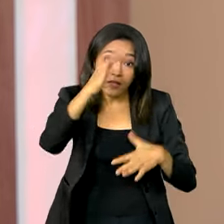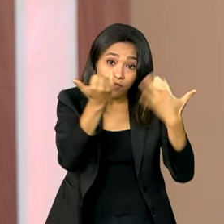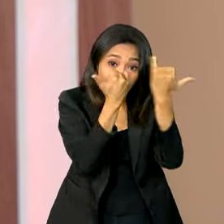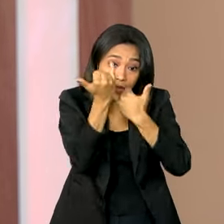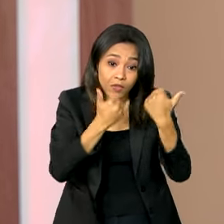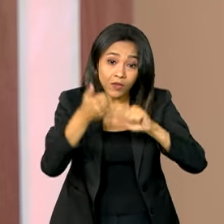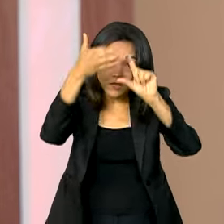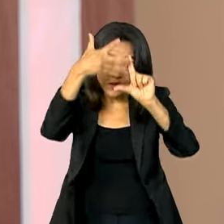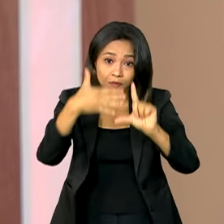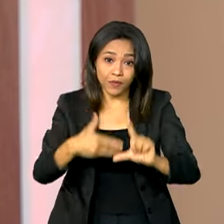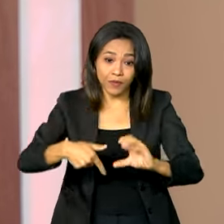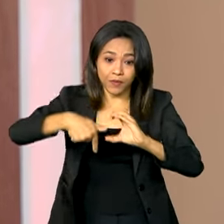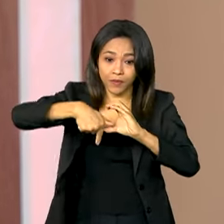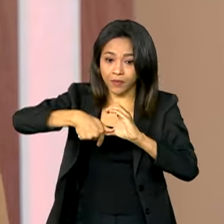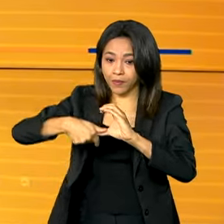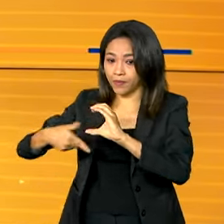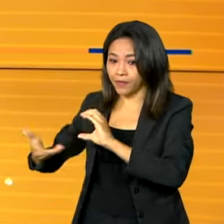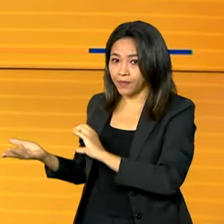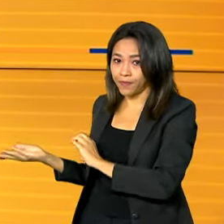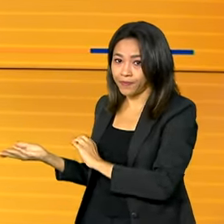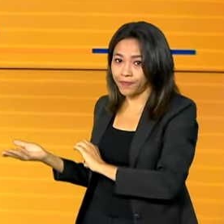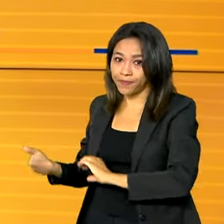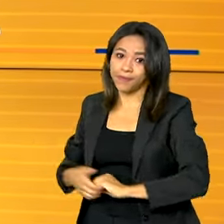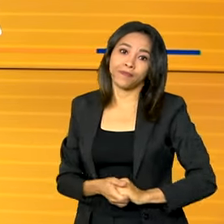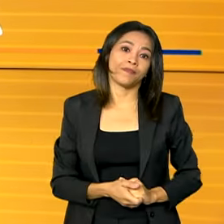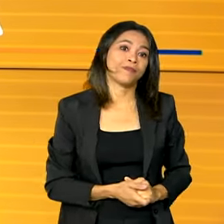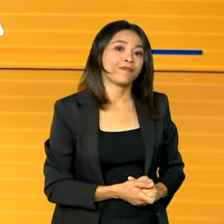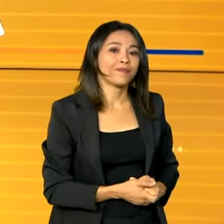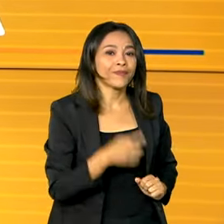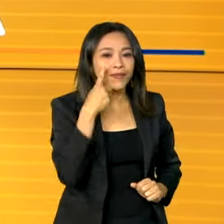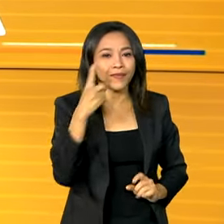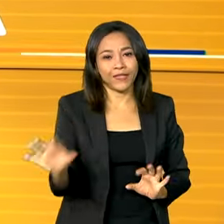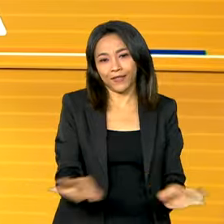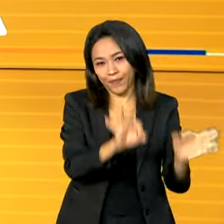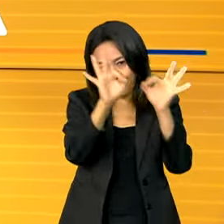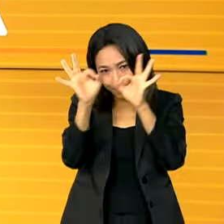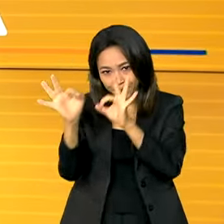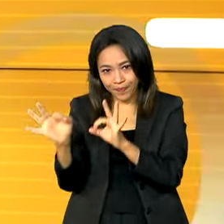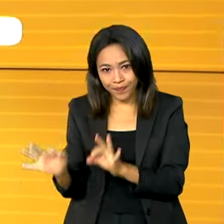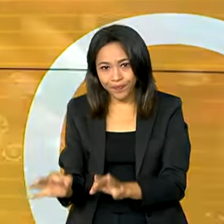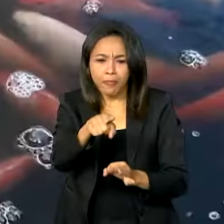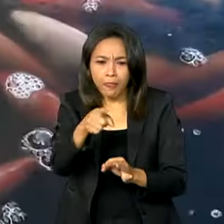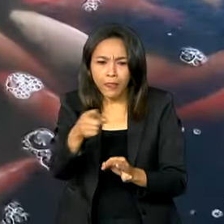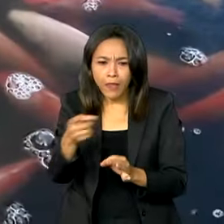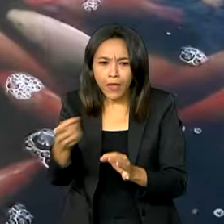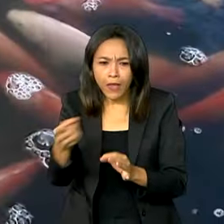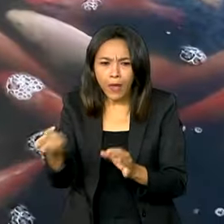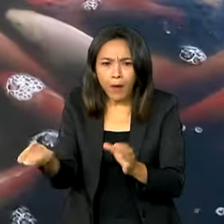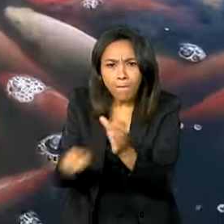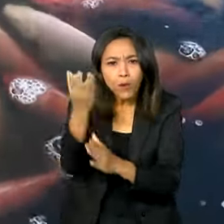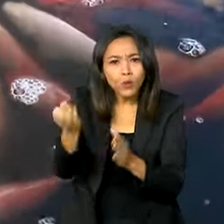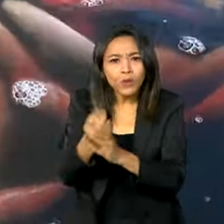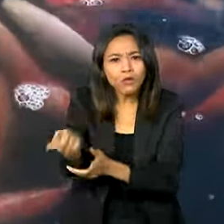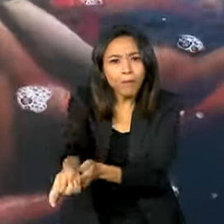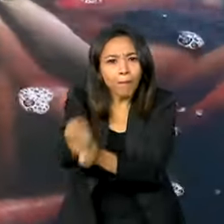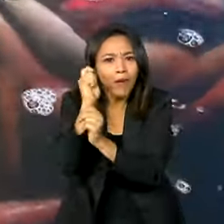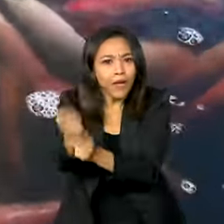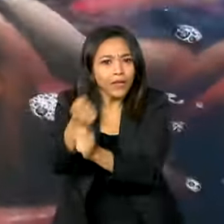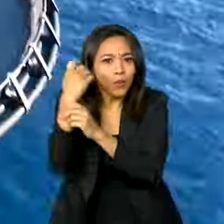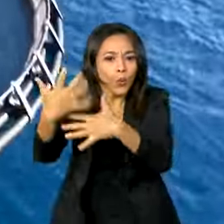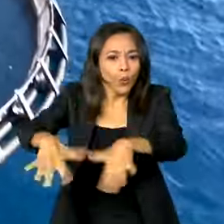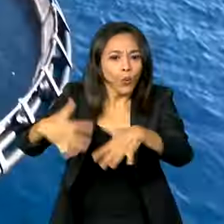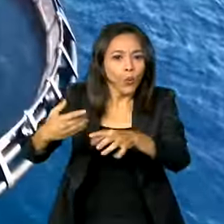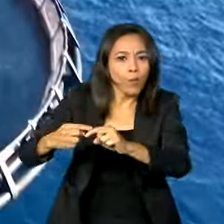CNPq na internet. E veja a seguir, produção feiraísta ultrapassa